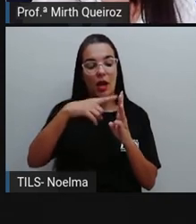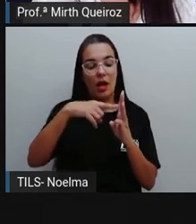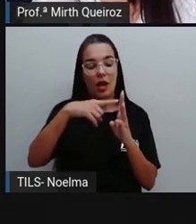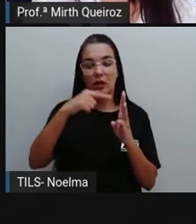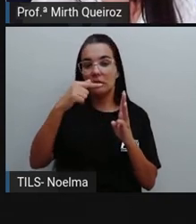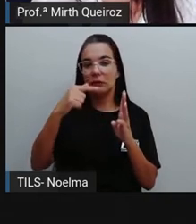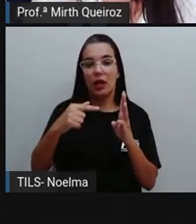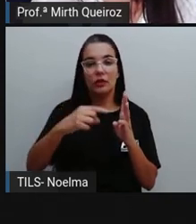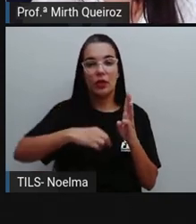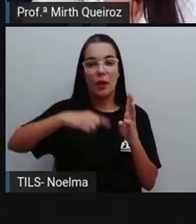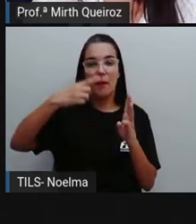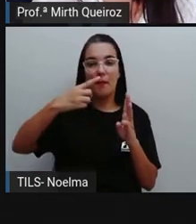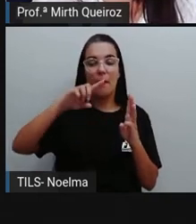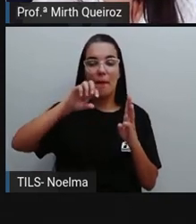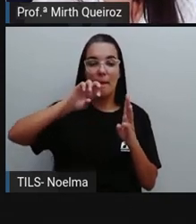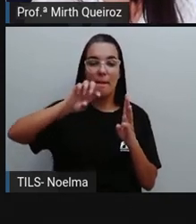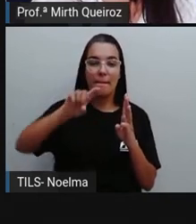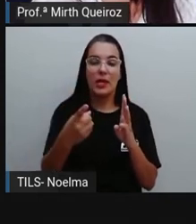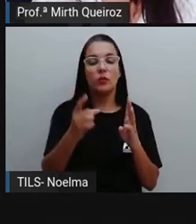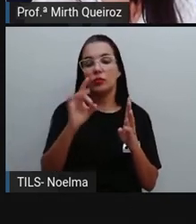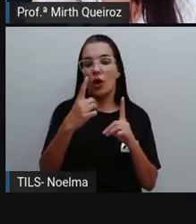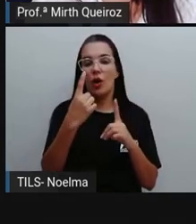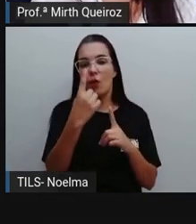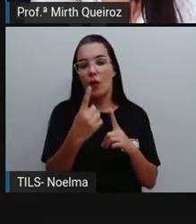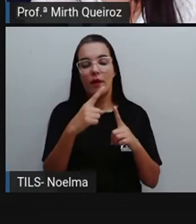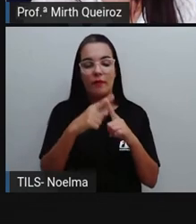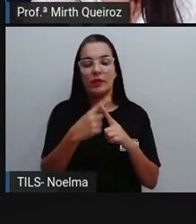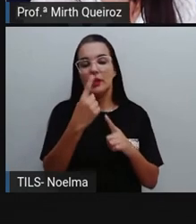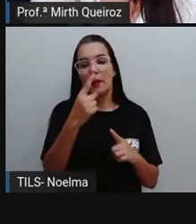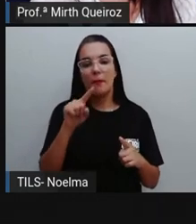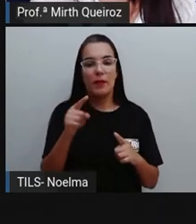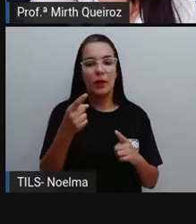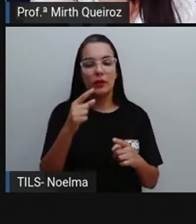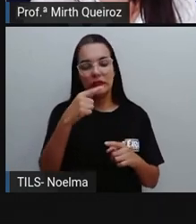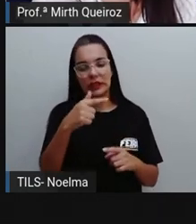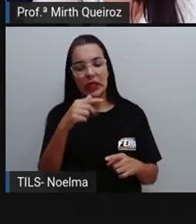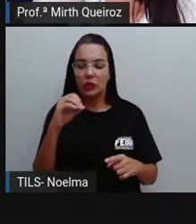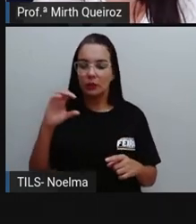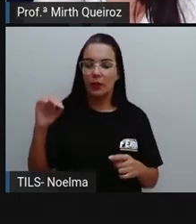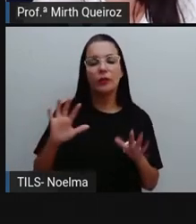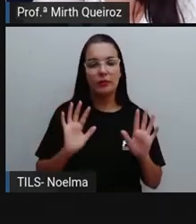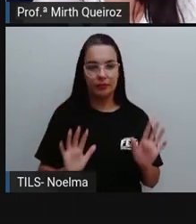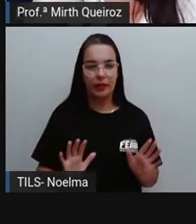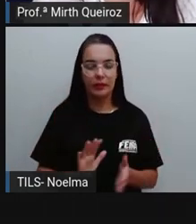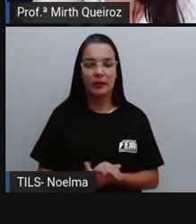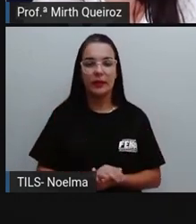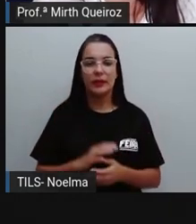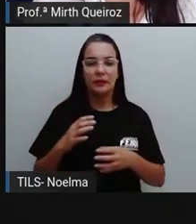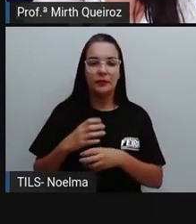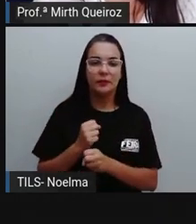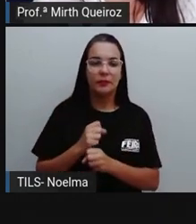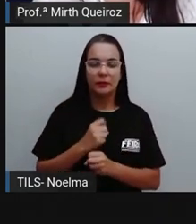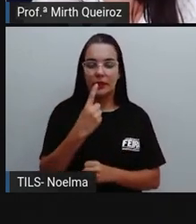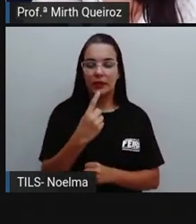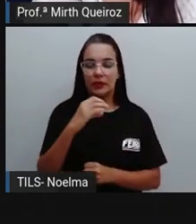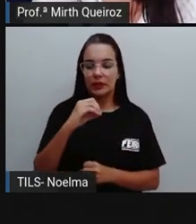milhar, 7, que pode ser multiplicado por mil, né? 7 vezes mil, 7.000. Somando aí, nós temos